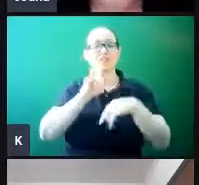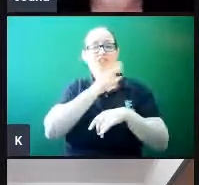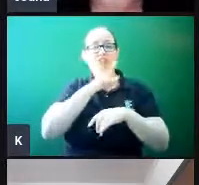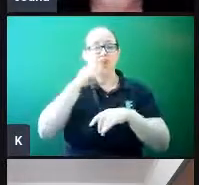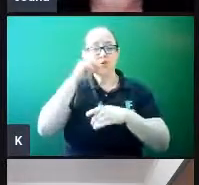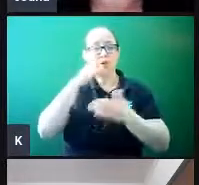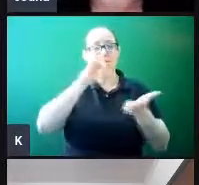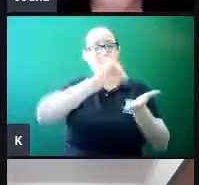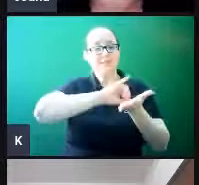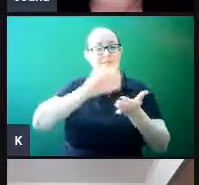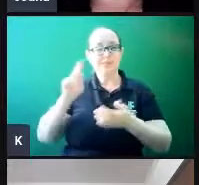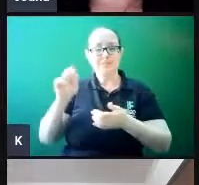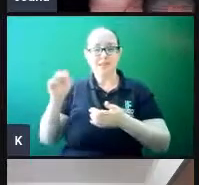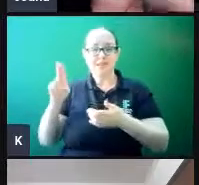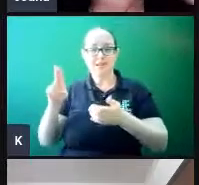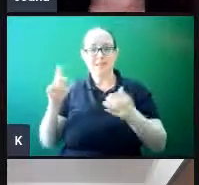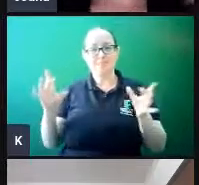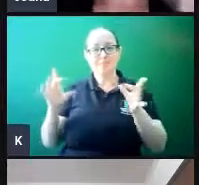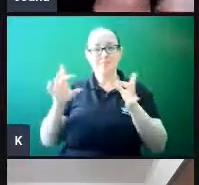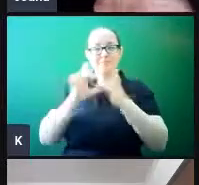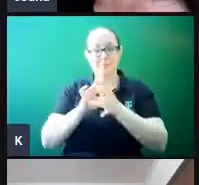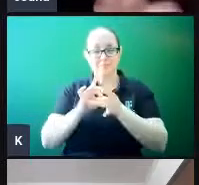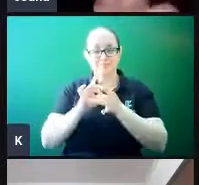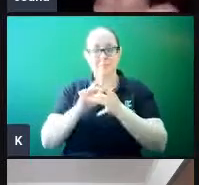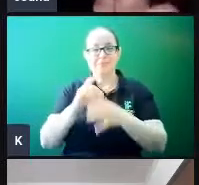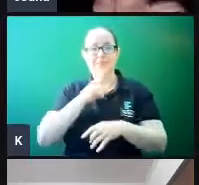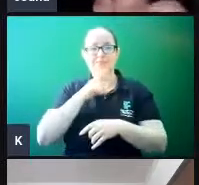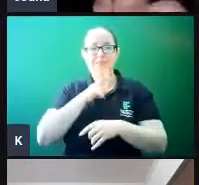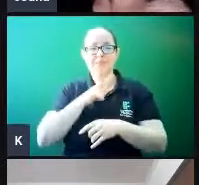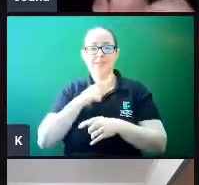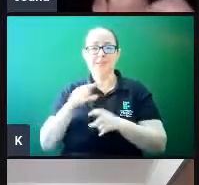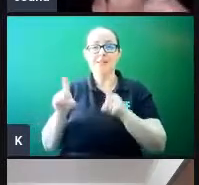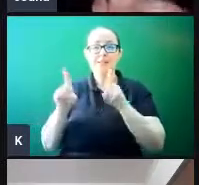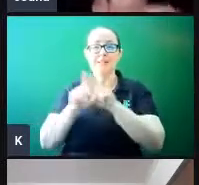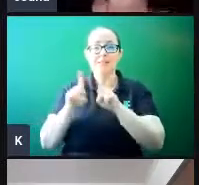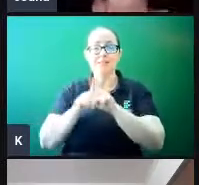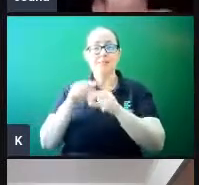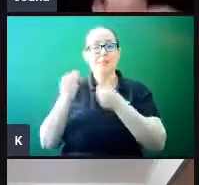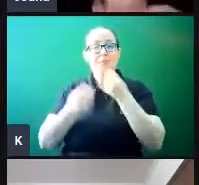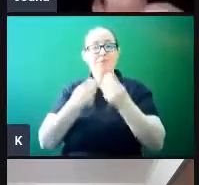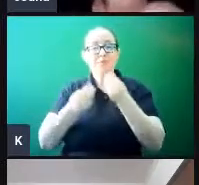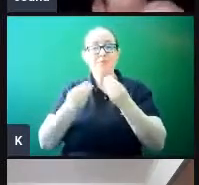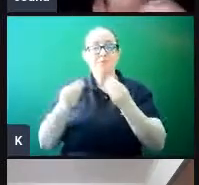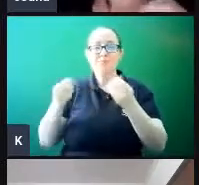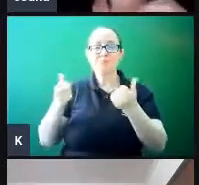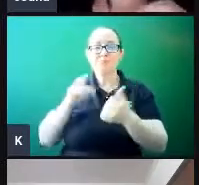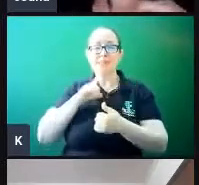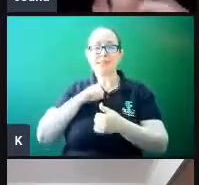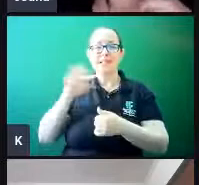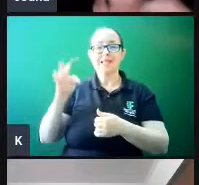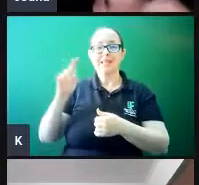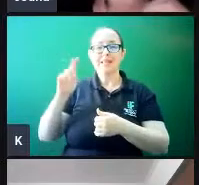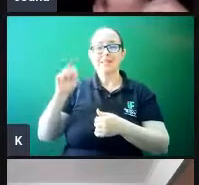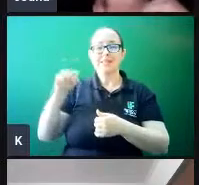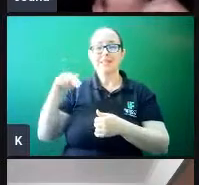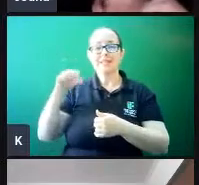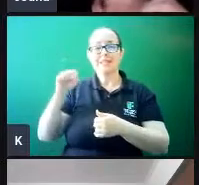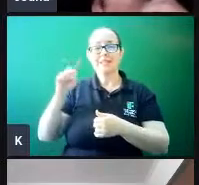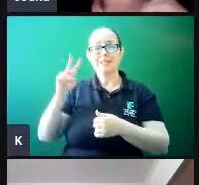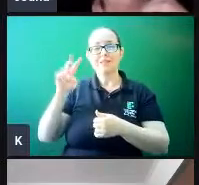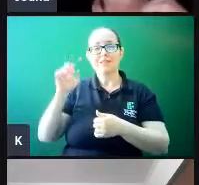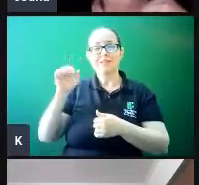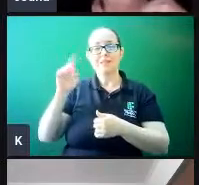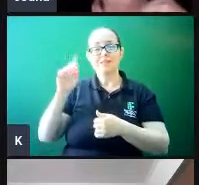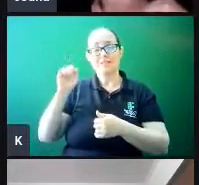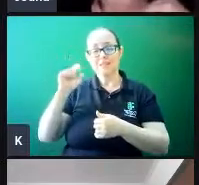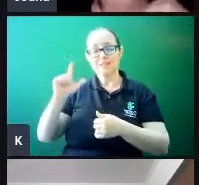E, já mostra uma atuação conjunta e, por que não dizer, também transversal. Já que as áreas de atuação dos nossos campos, elas são